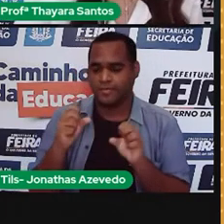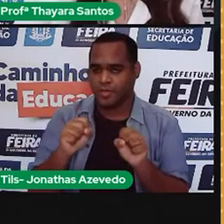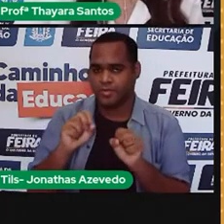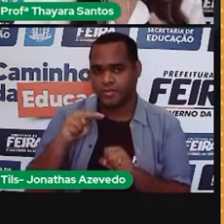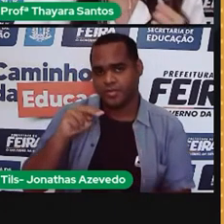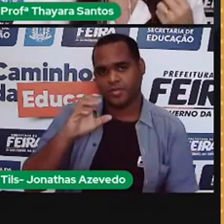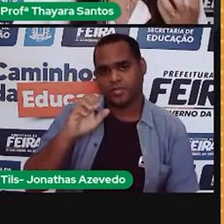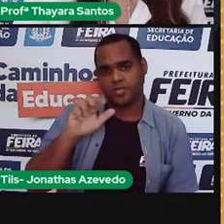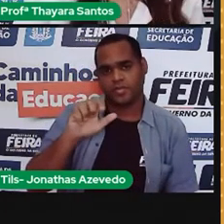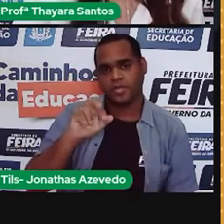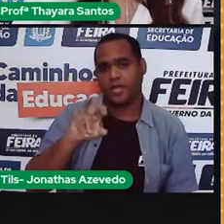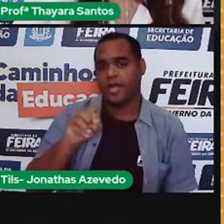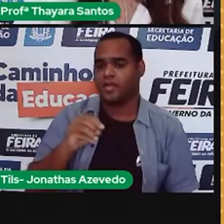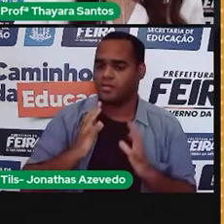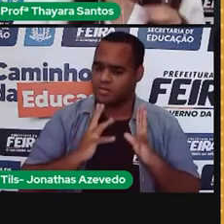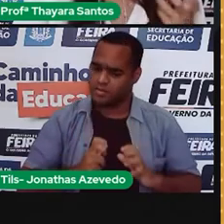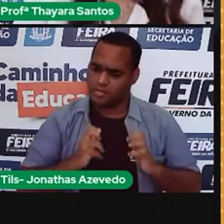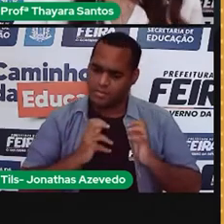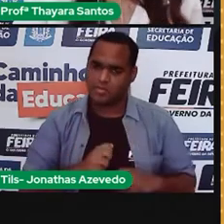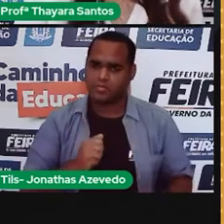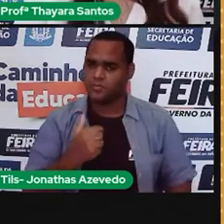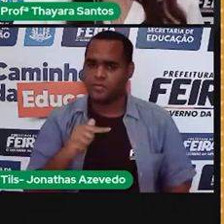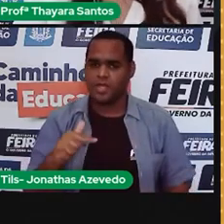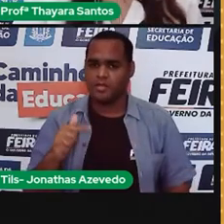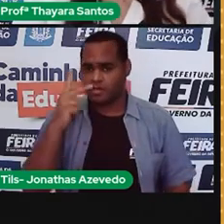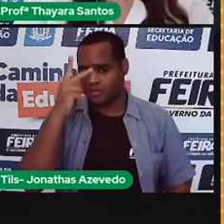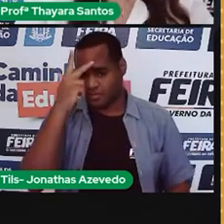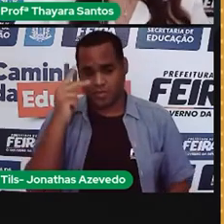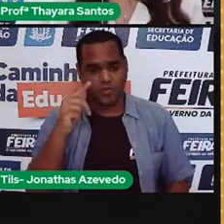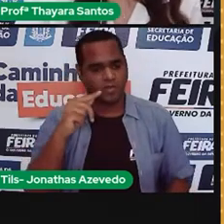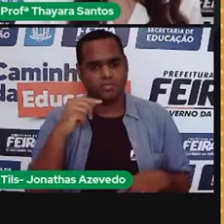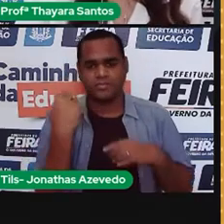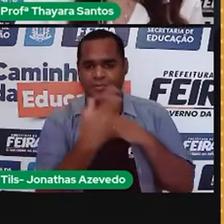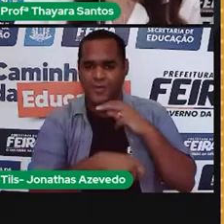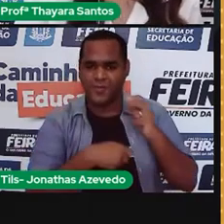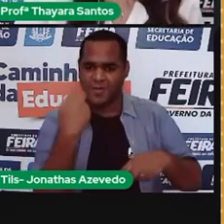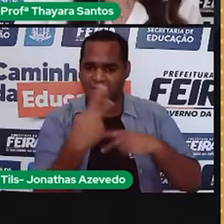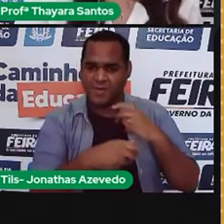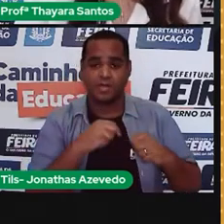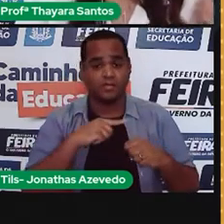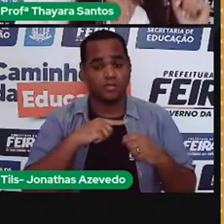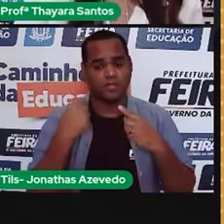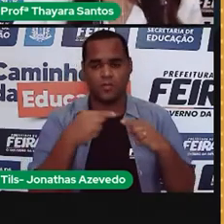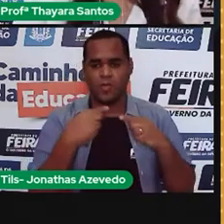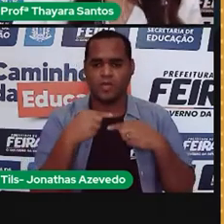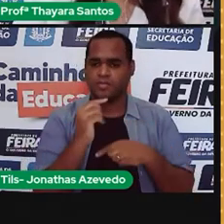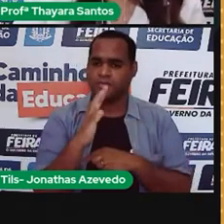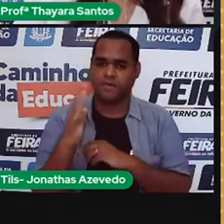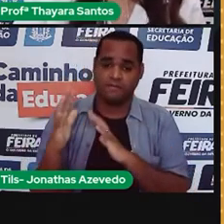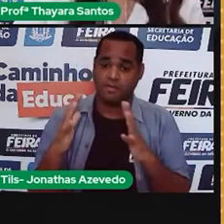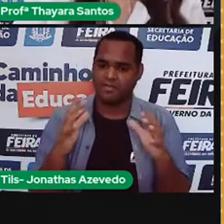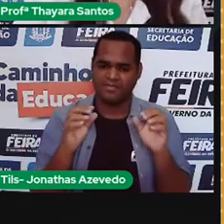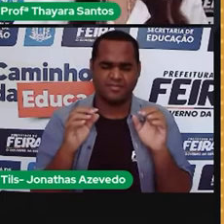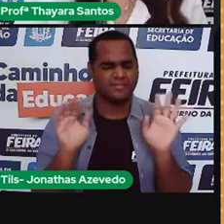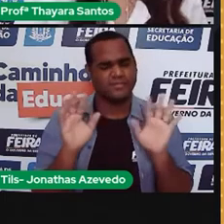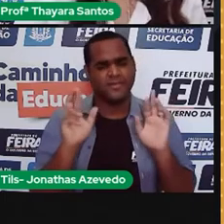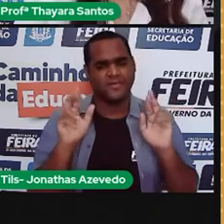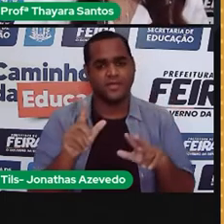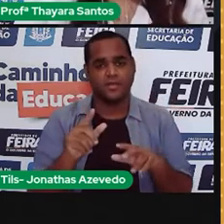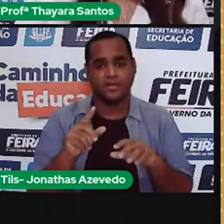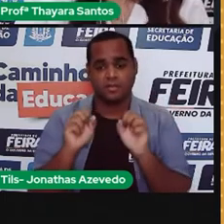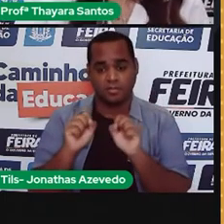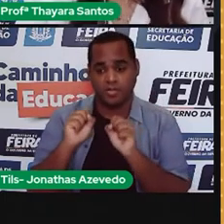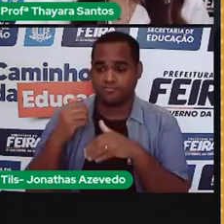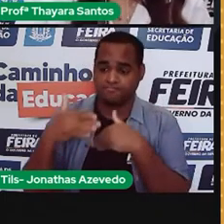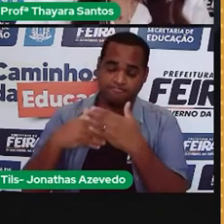é uma fonte de energia limpa. Ela não gera danos ao meio ambiente. Porém, em caso de acidente, aí a gente pode ter muitas